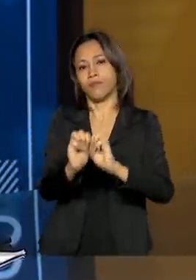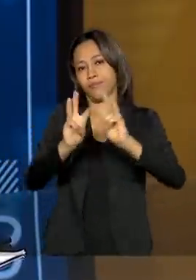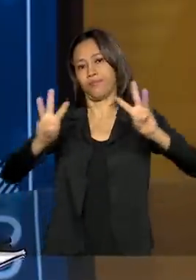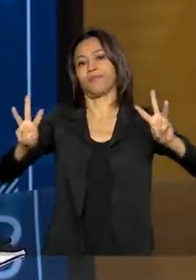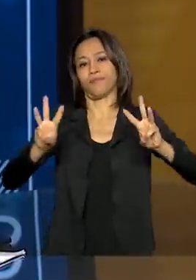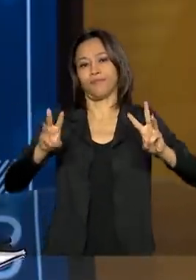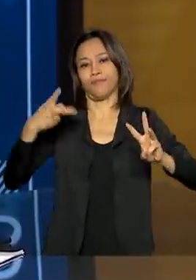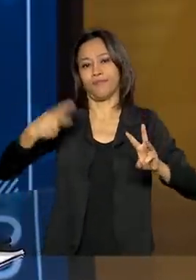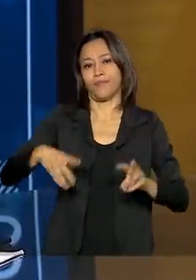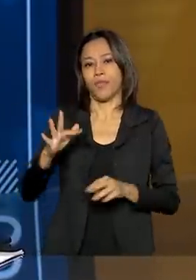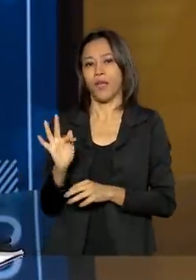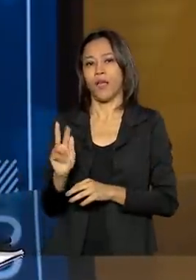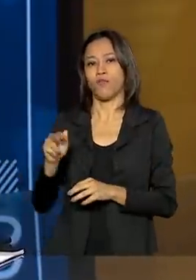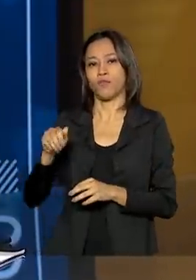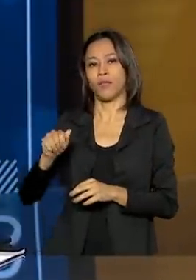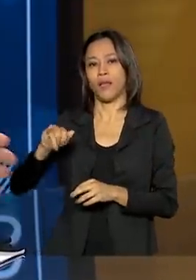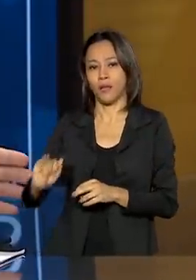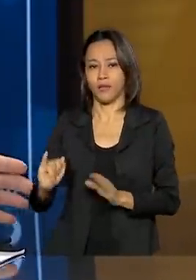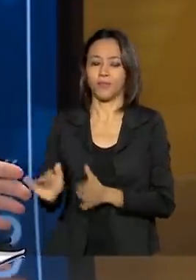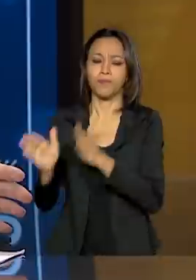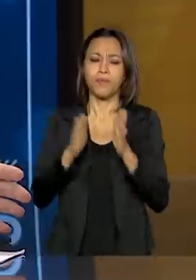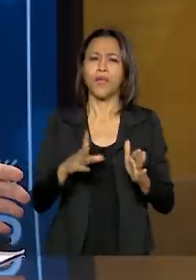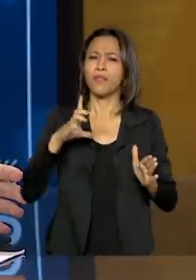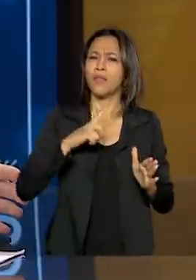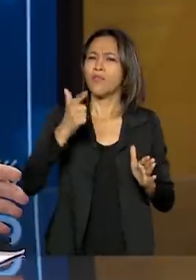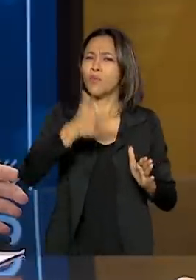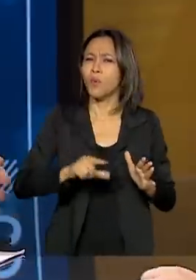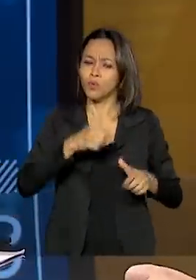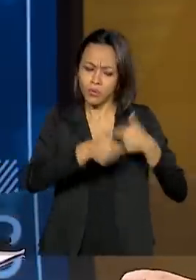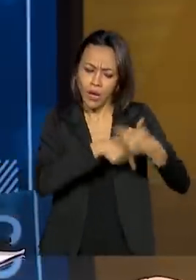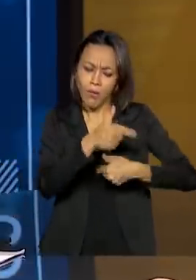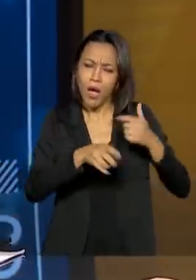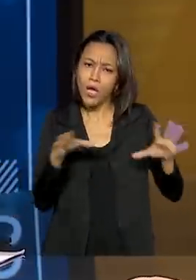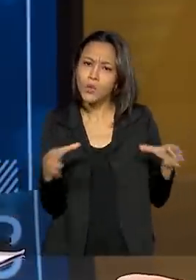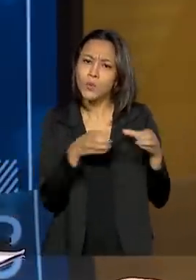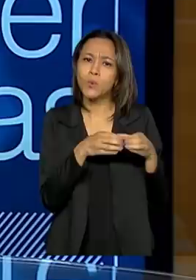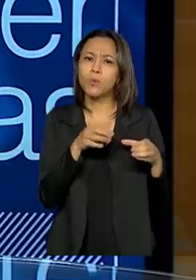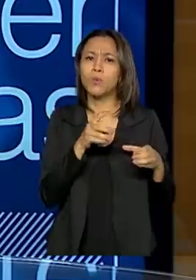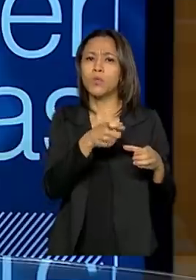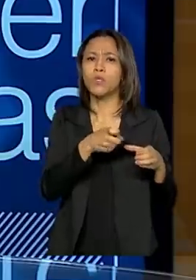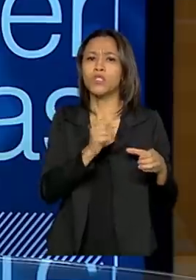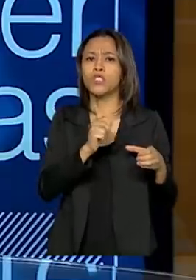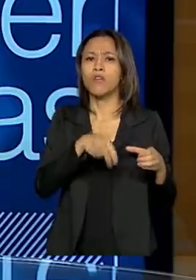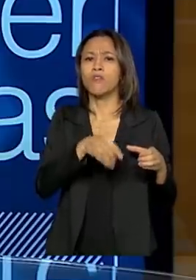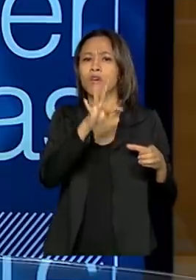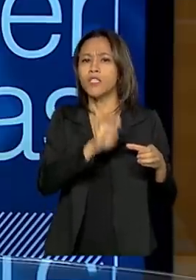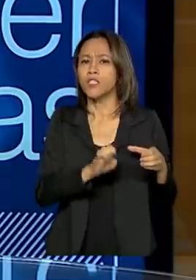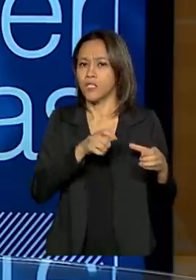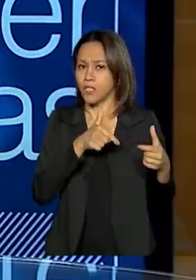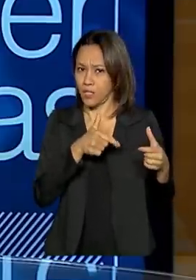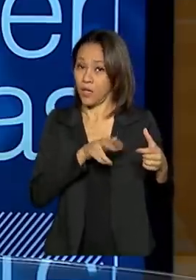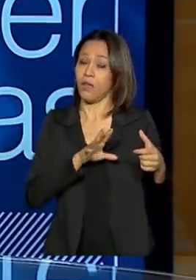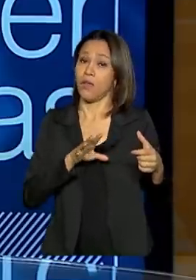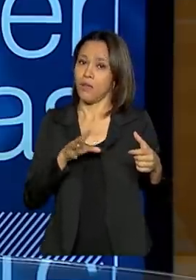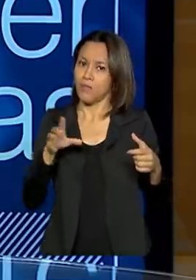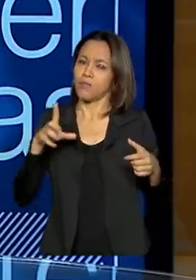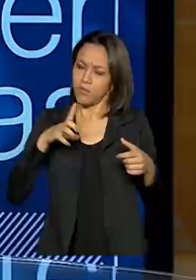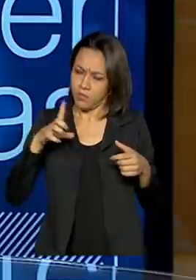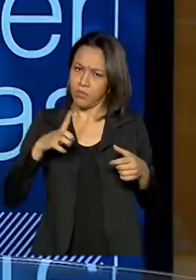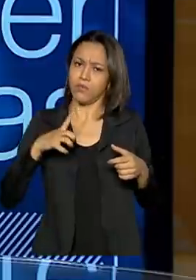chavantes, houve uma operação específica que se dividiu em três fases. Foi isso, presidente? Exatamente. Foi uma ação muito grande